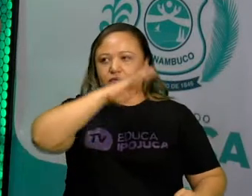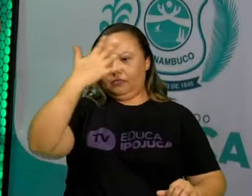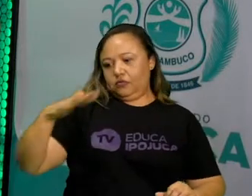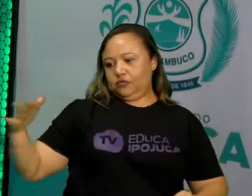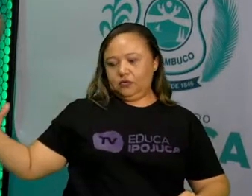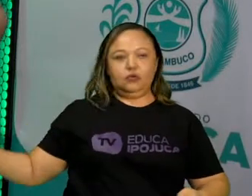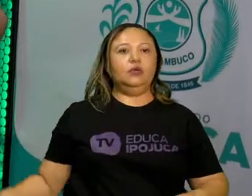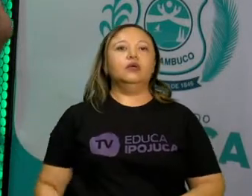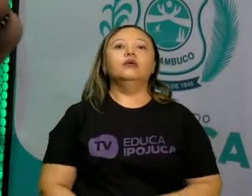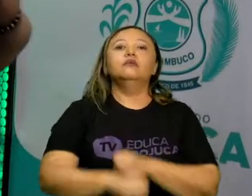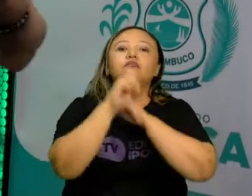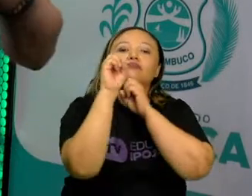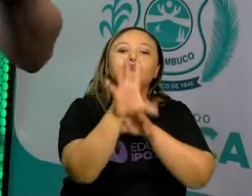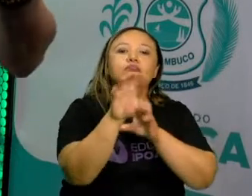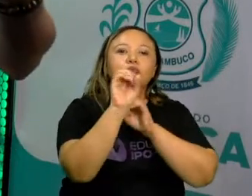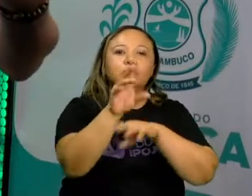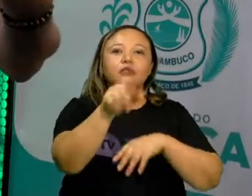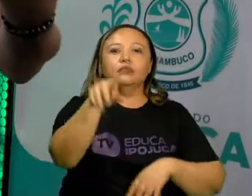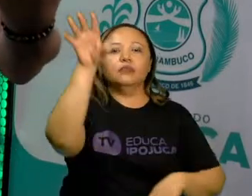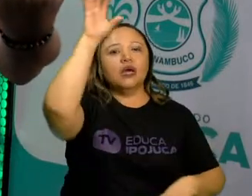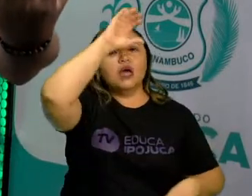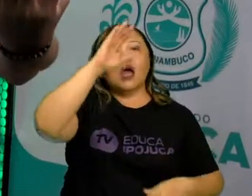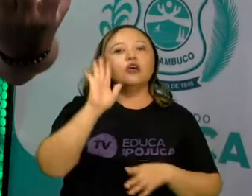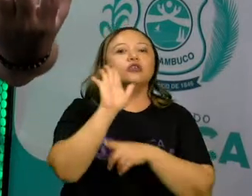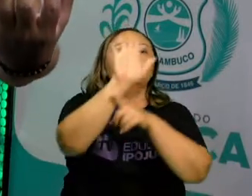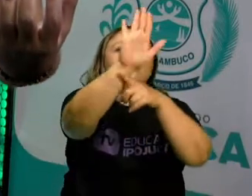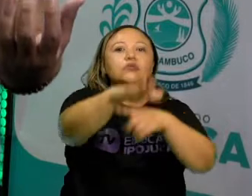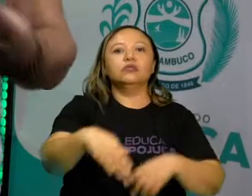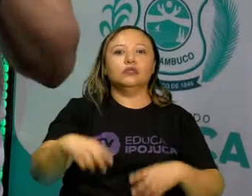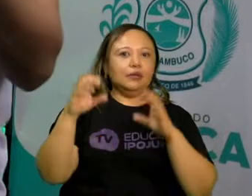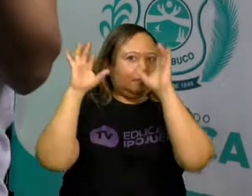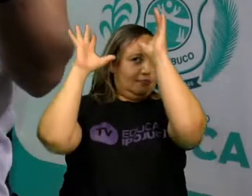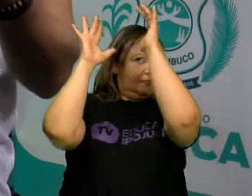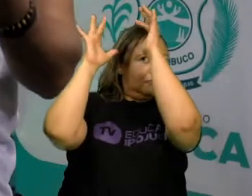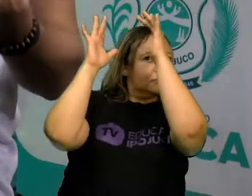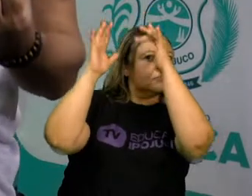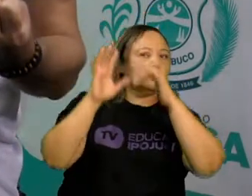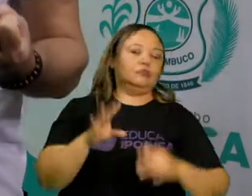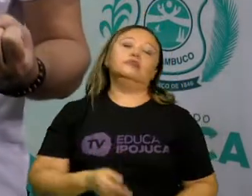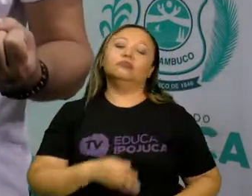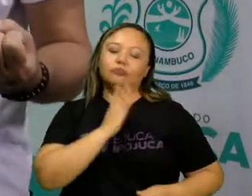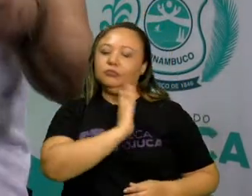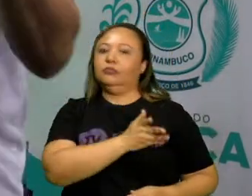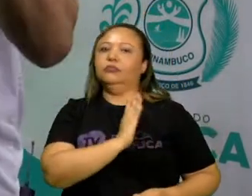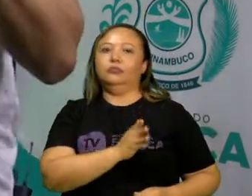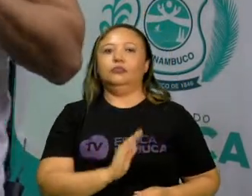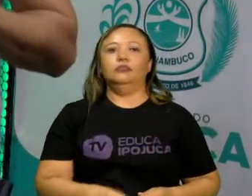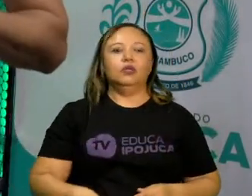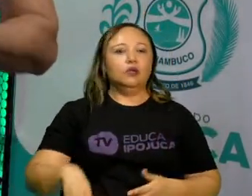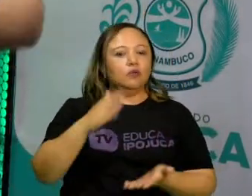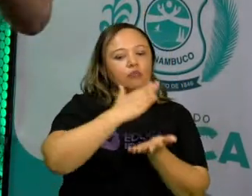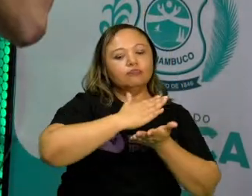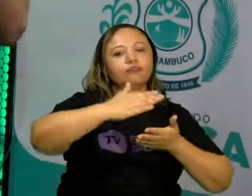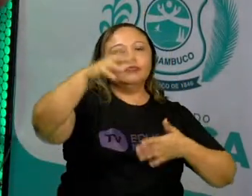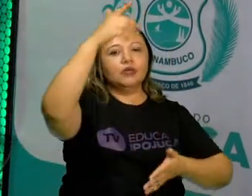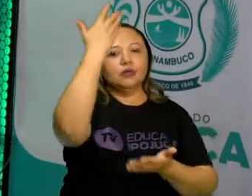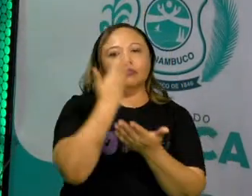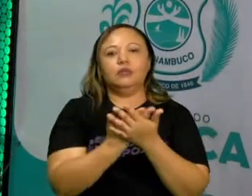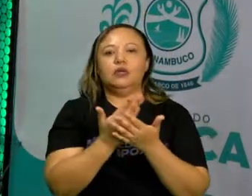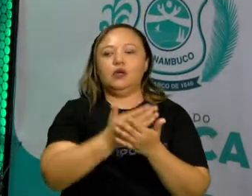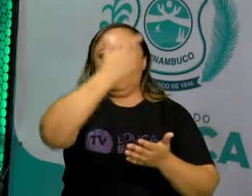informação para aquecer esse seu cérebro maravilhoso e esse seu coraçãozinho. Vamos para mais uma aula?